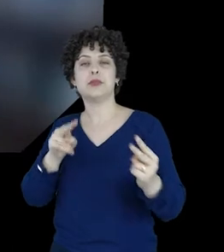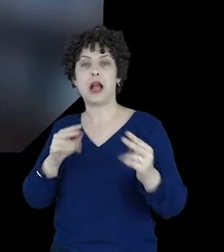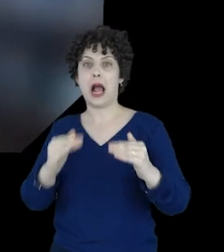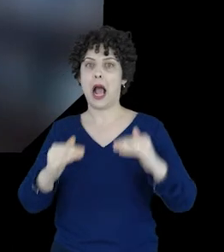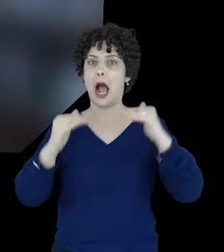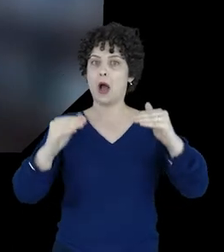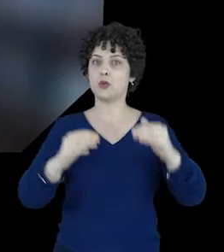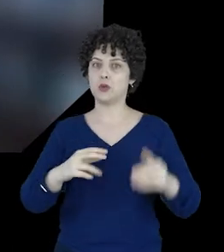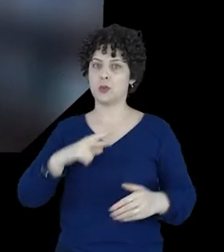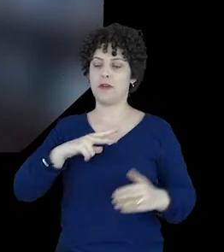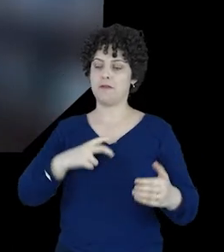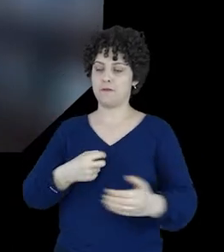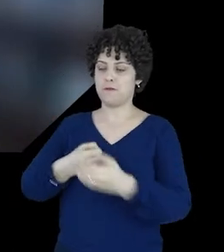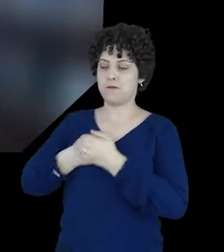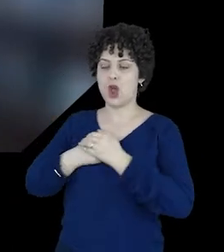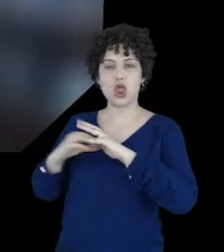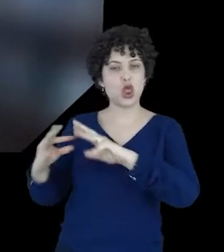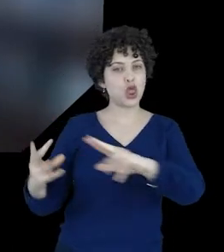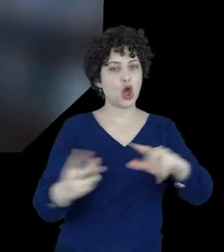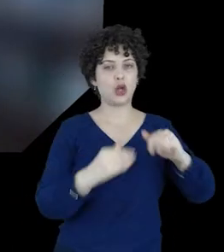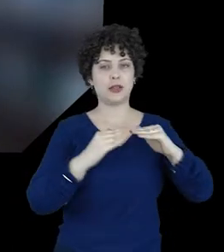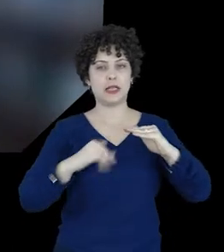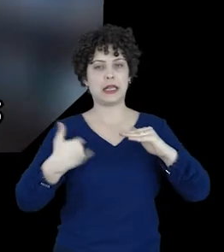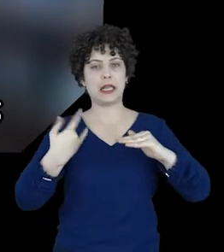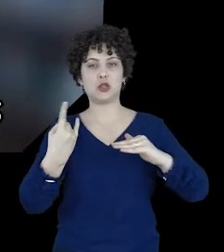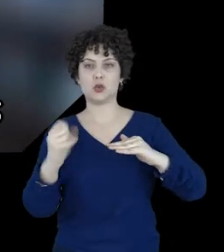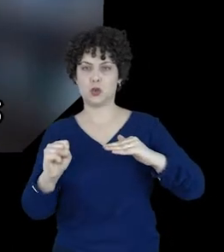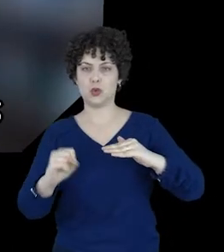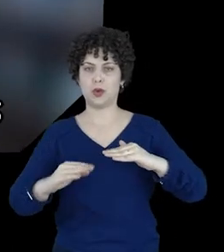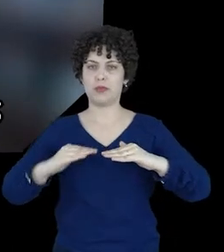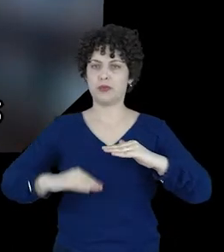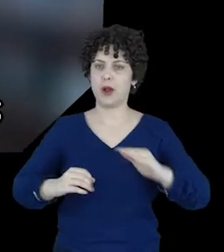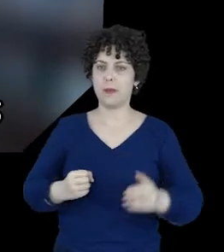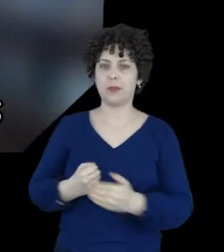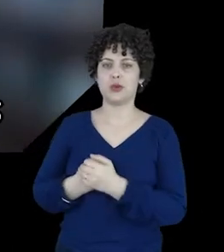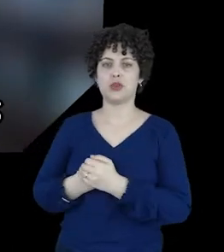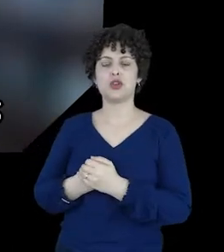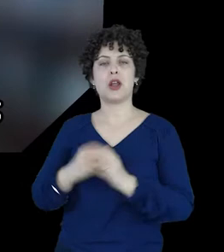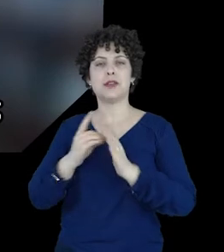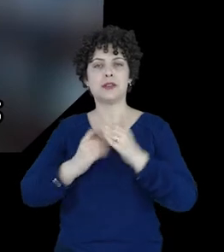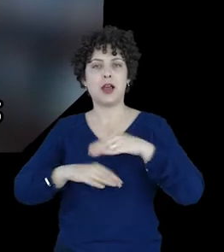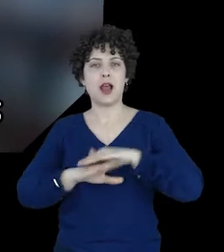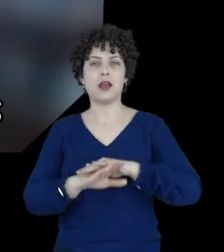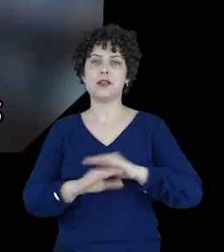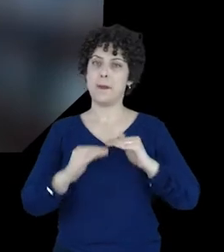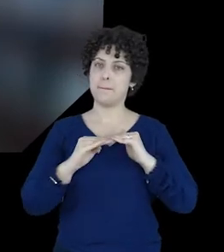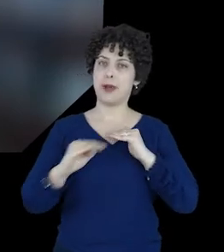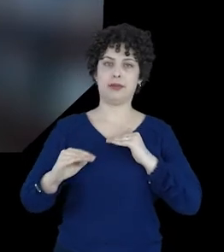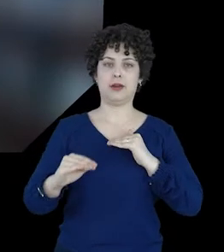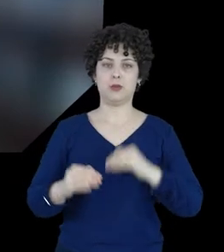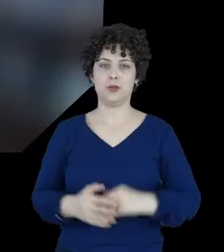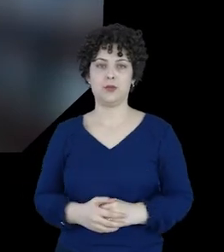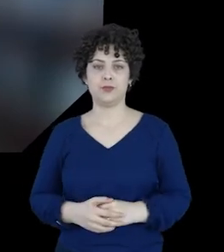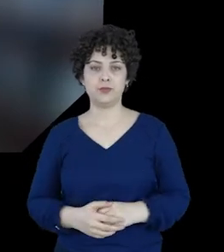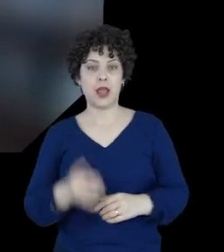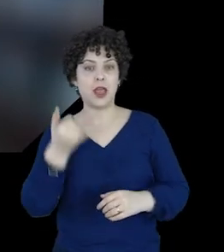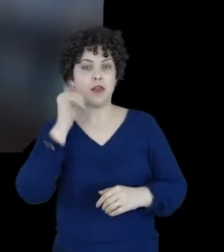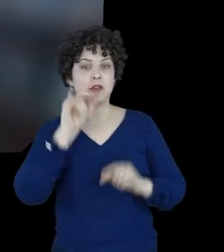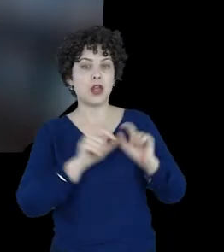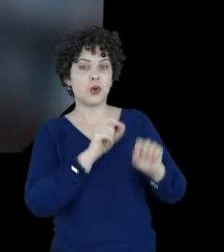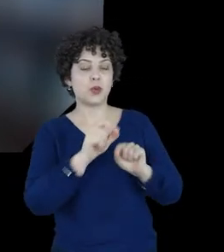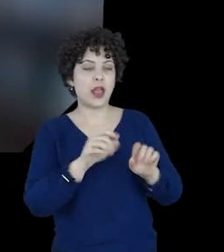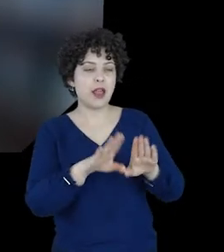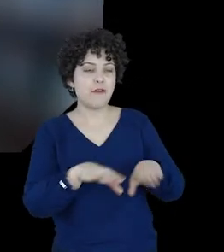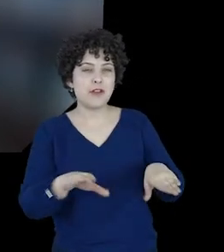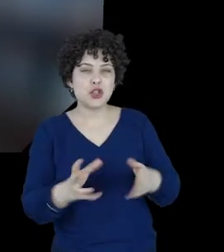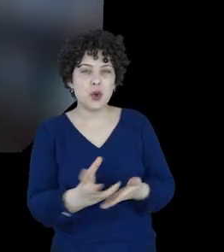alto de privacidade para todos os usuários com menos de 18 anos por design e padrão. Devem evitar o uso de